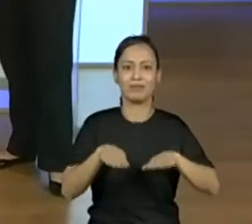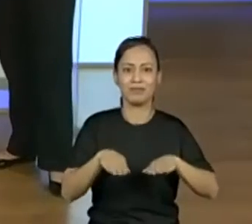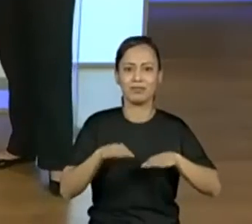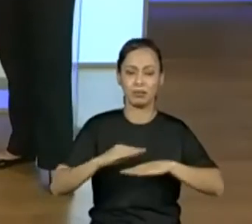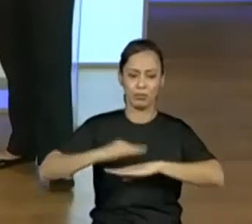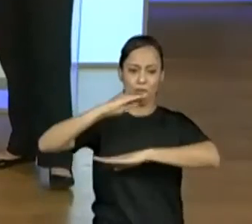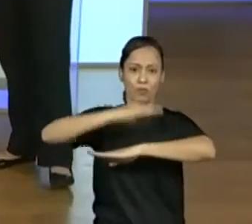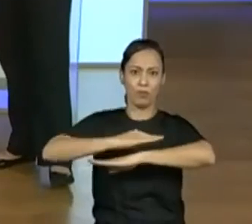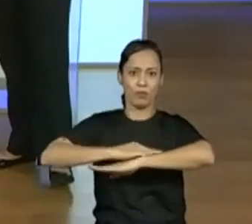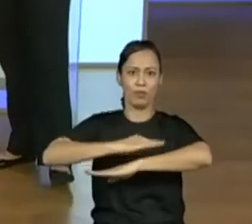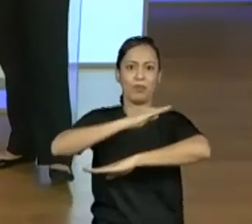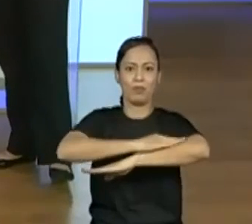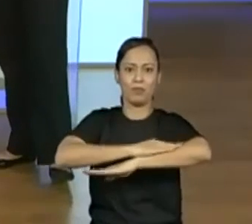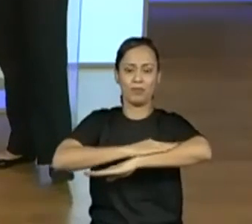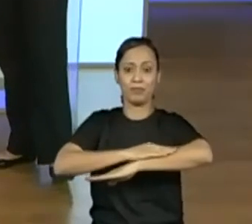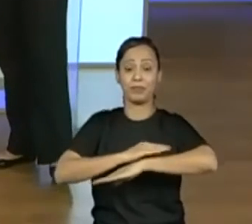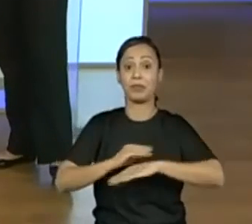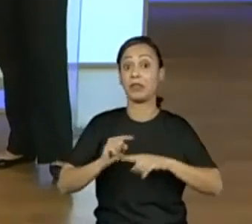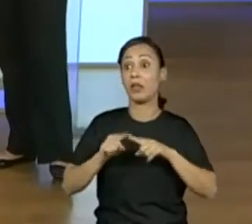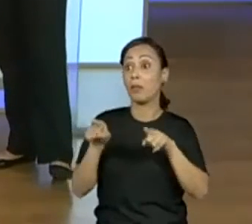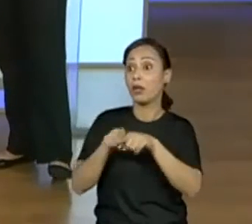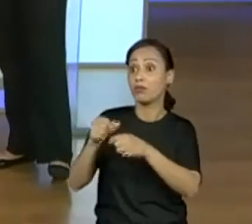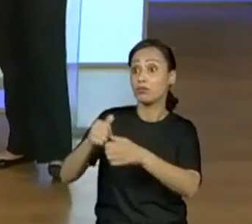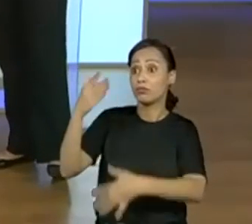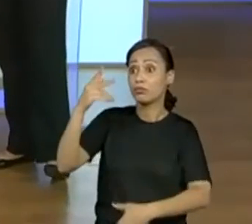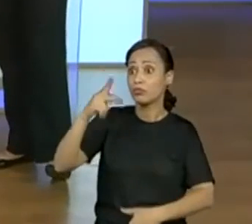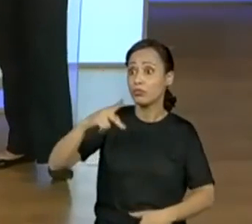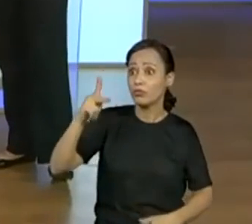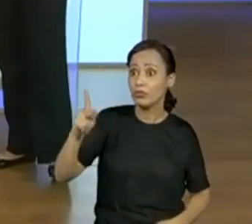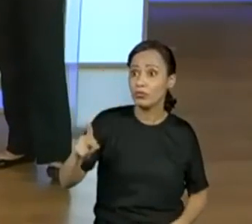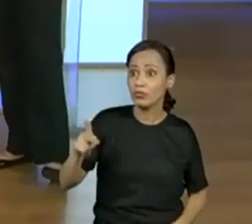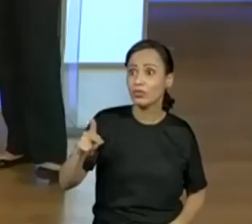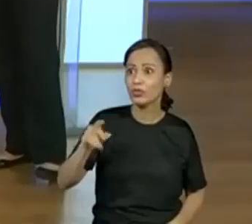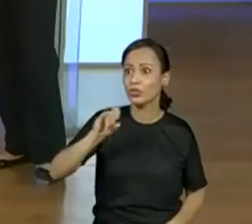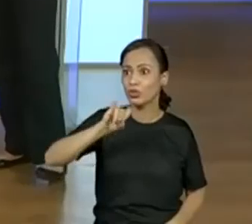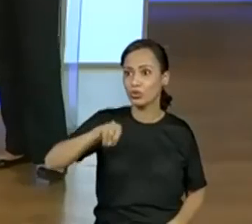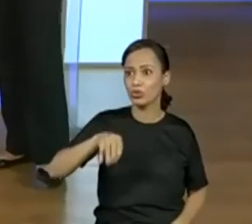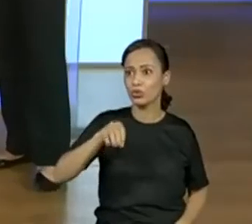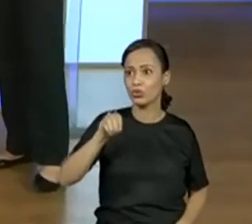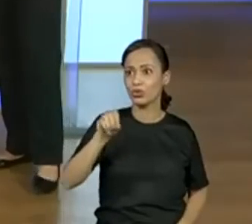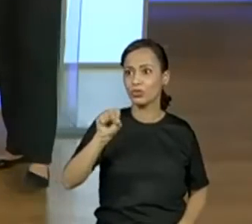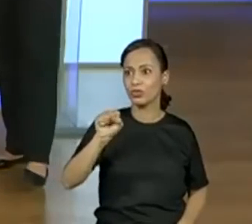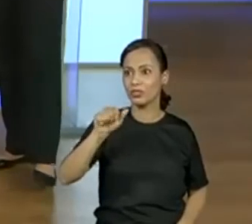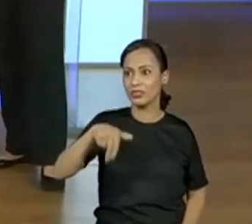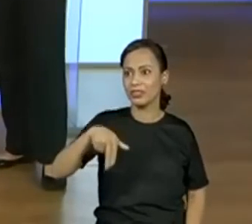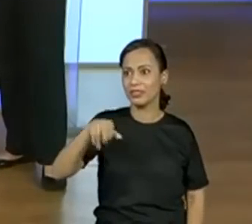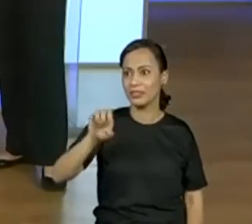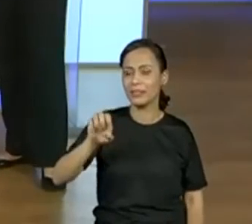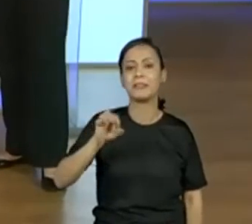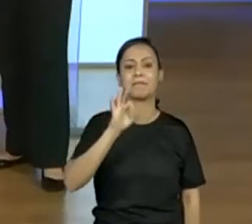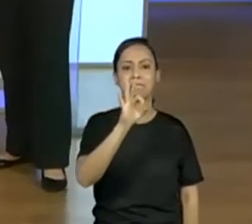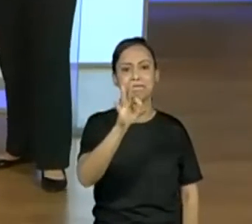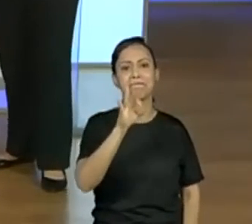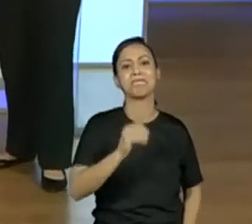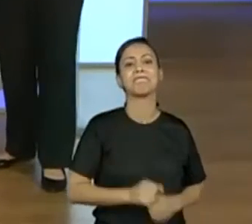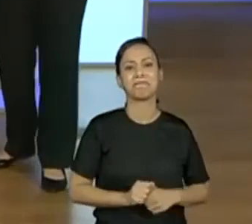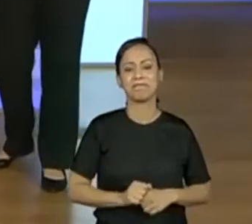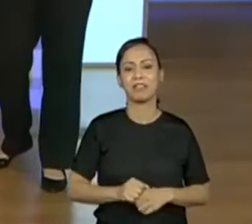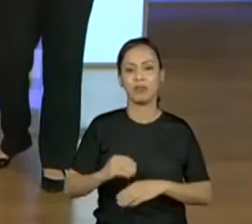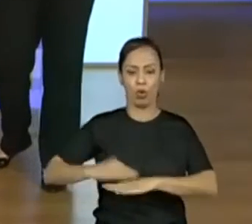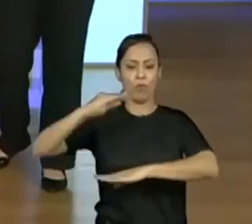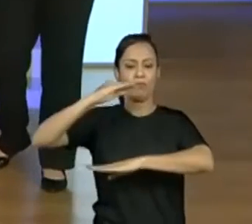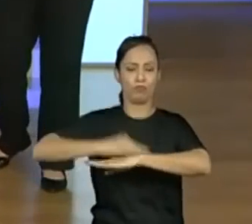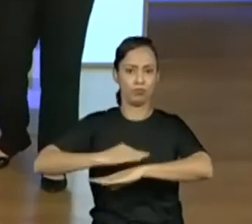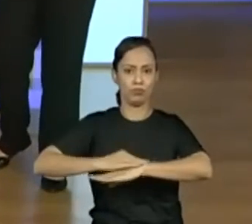Ou, como disse ali a Progiosane, saltando, não é? Pulando. Saltando, Clara também está